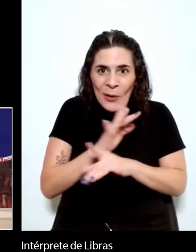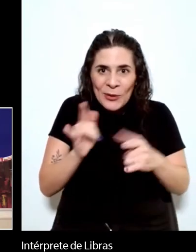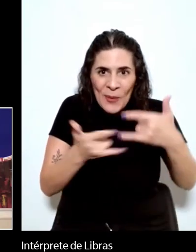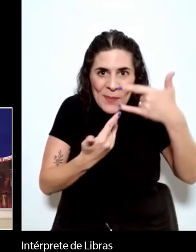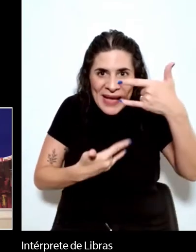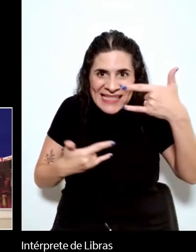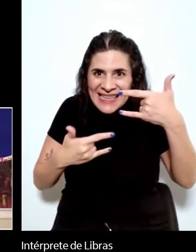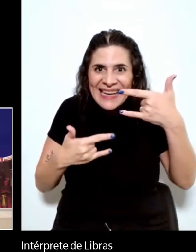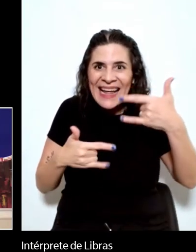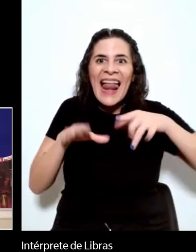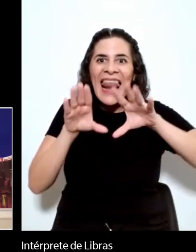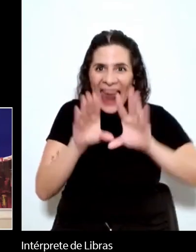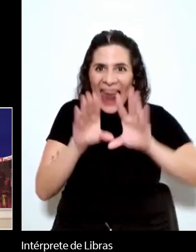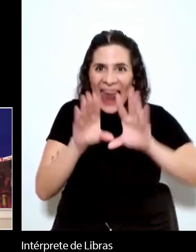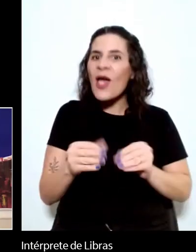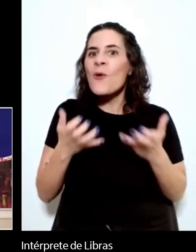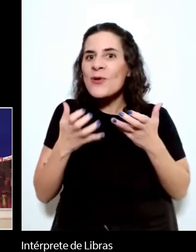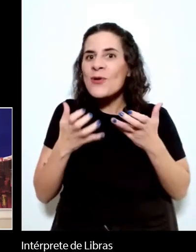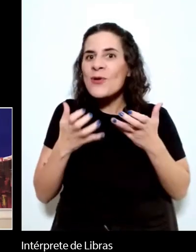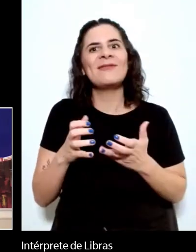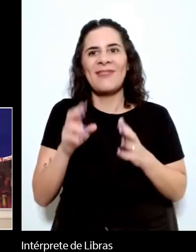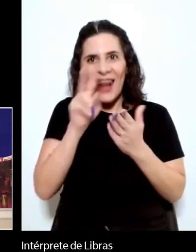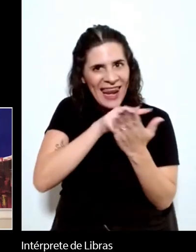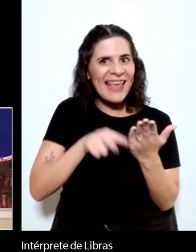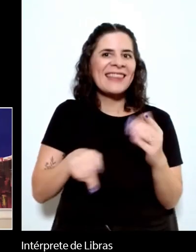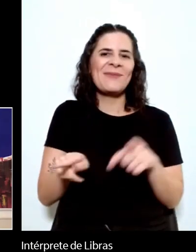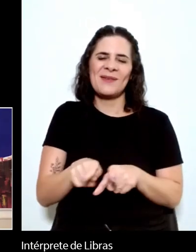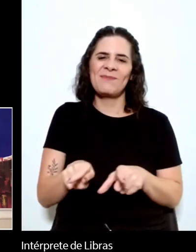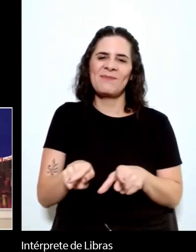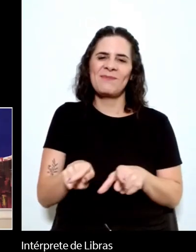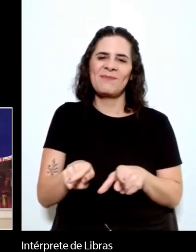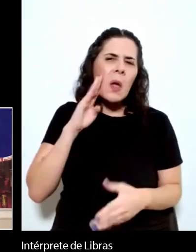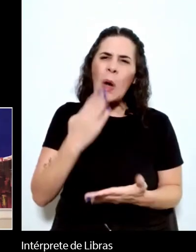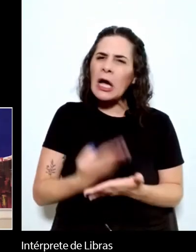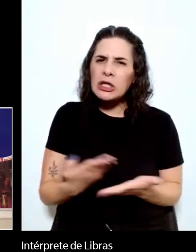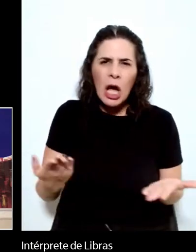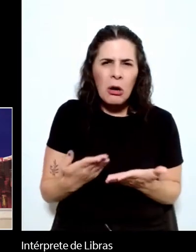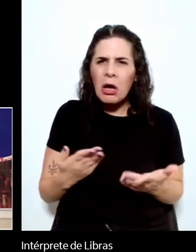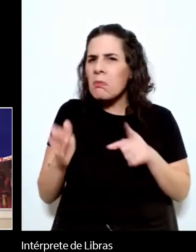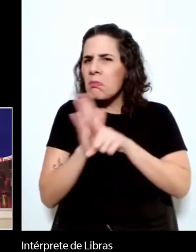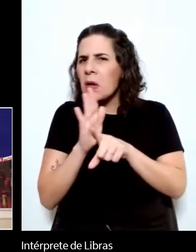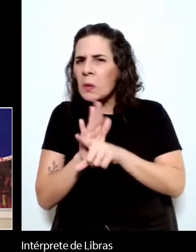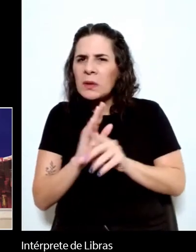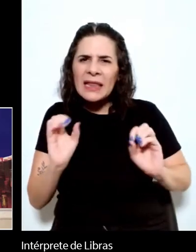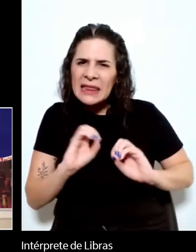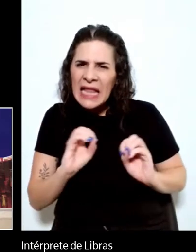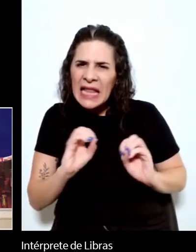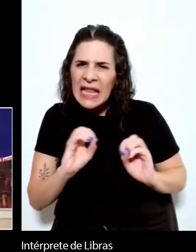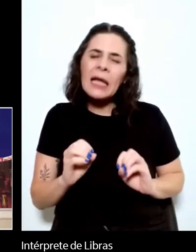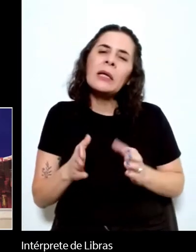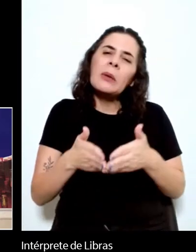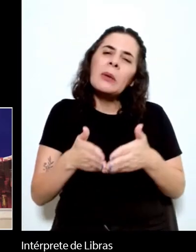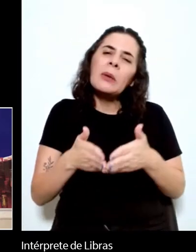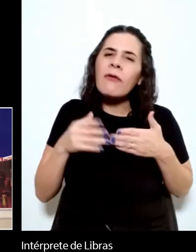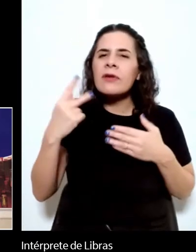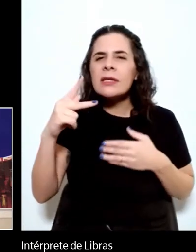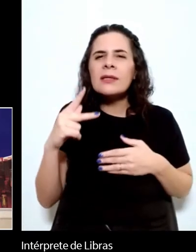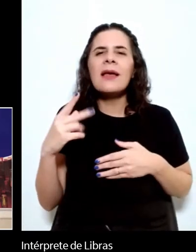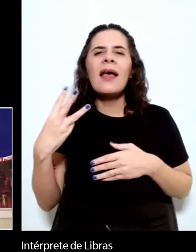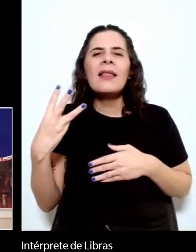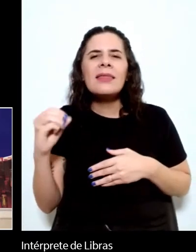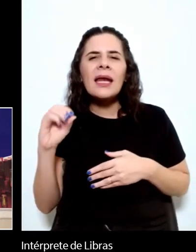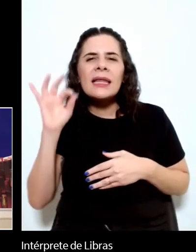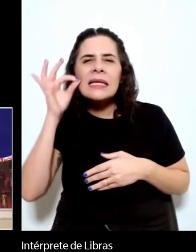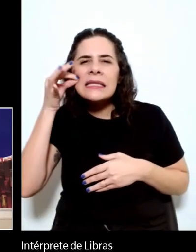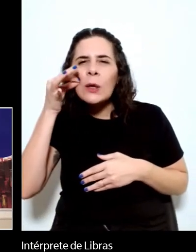creio que no momento não temos mais nenhuma pergunta vou deixar aqui 30 segundos para que alguém faça alguma